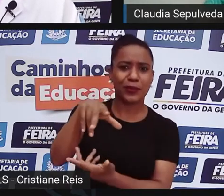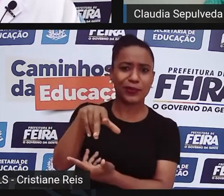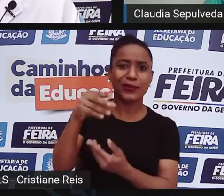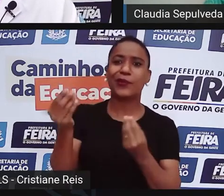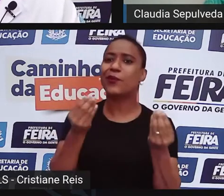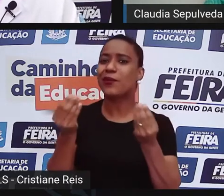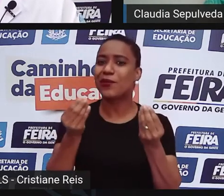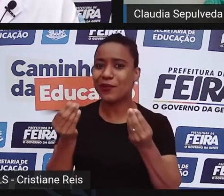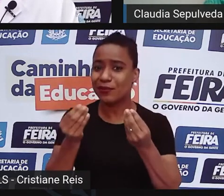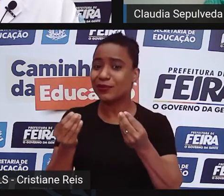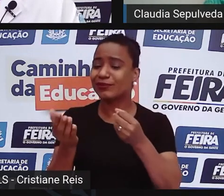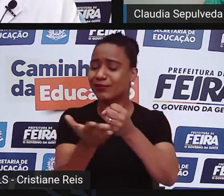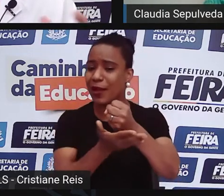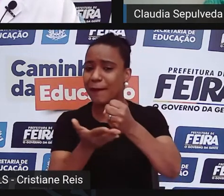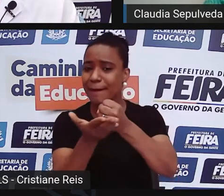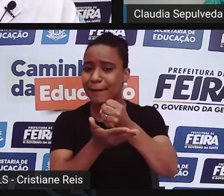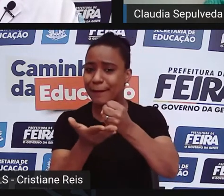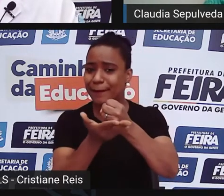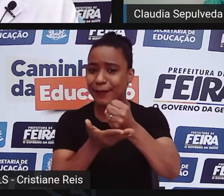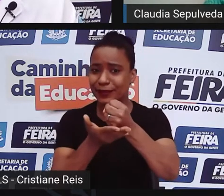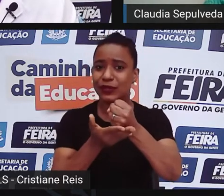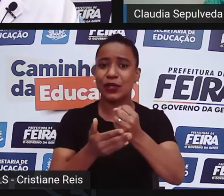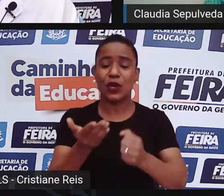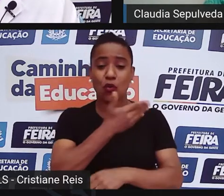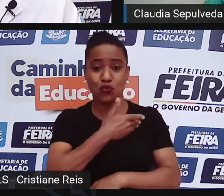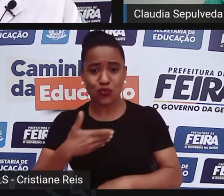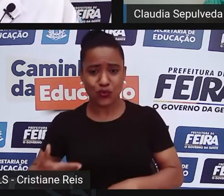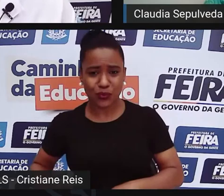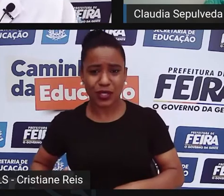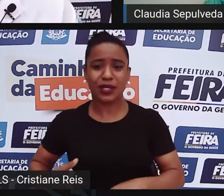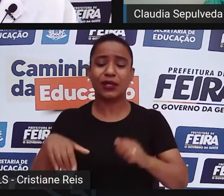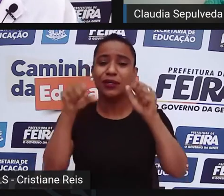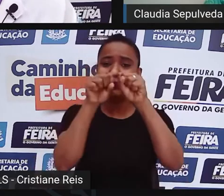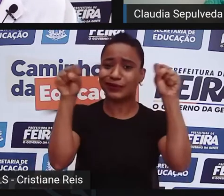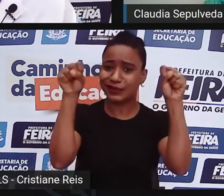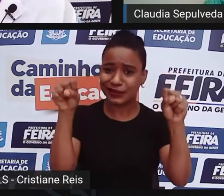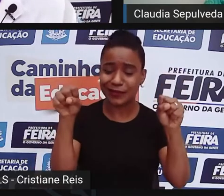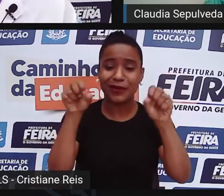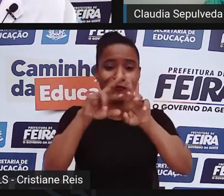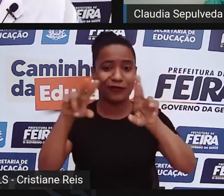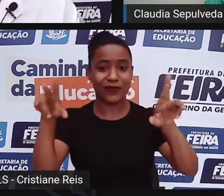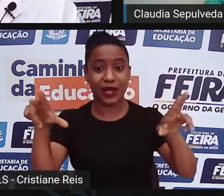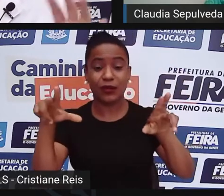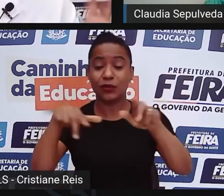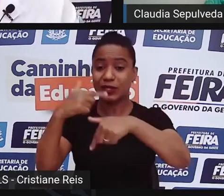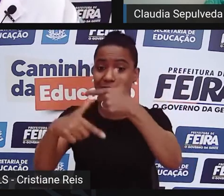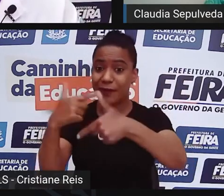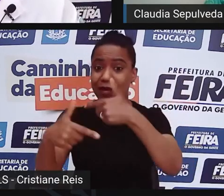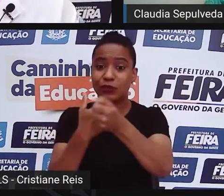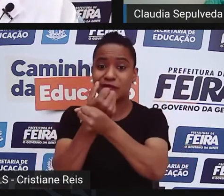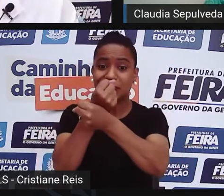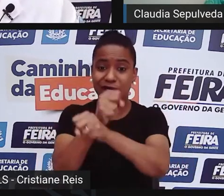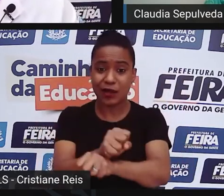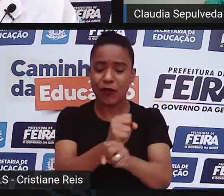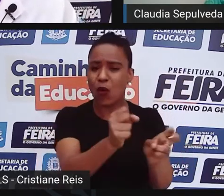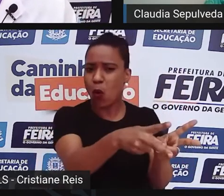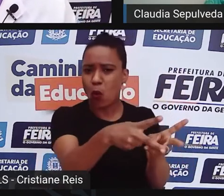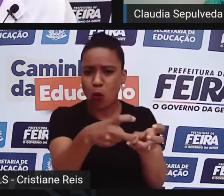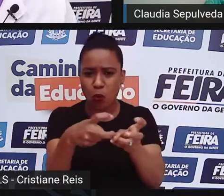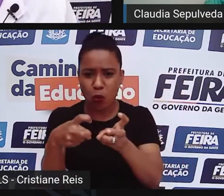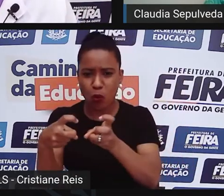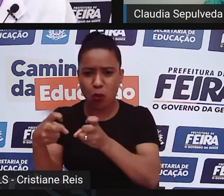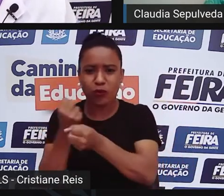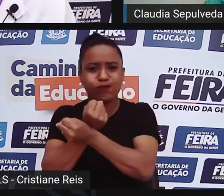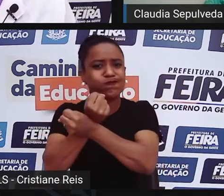governos, vários sistemas exploraram o trabalho escravo. Então, você meio que já trouxe isso aí, não